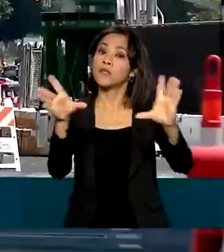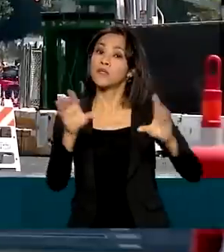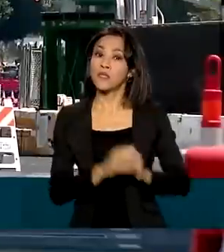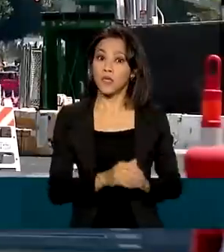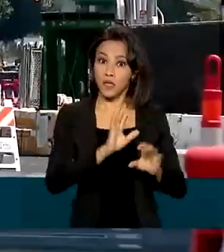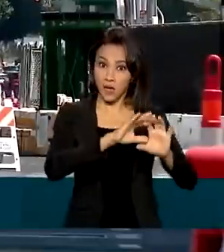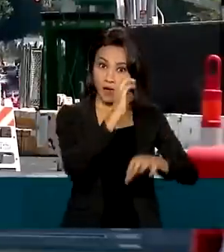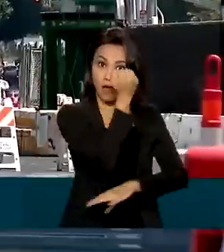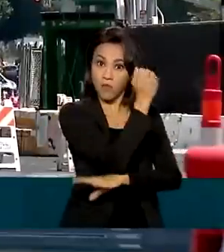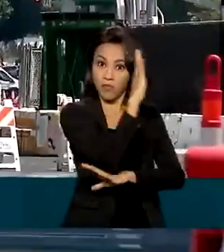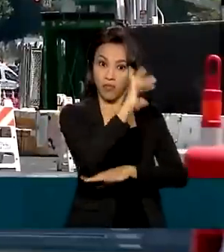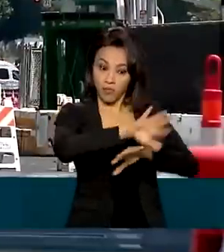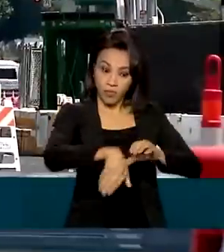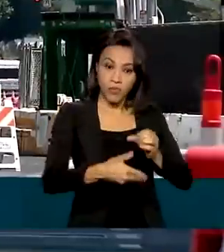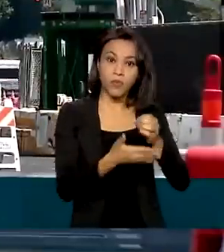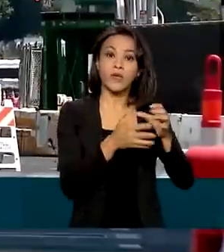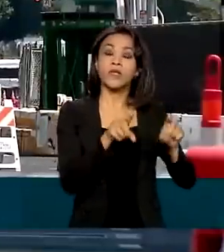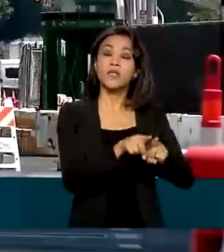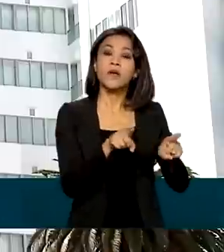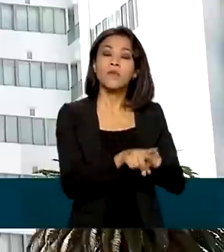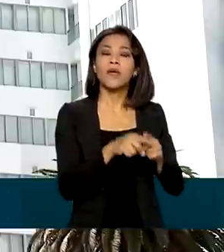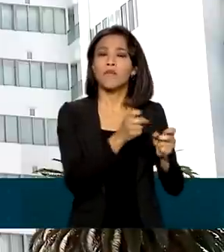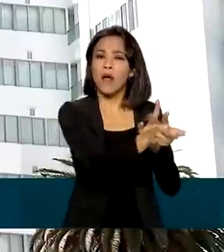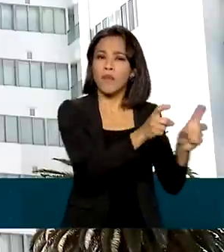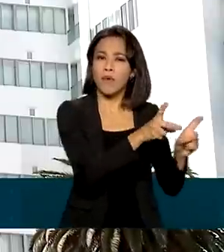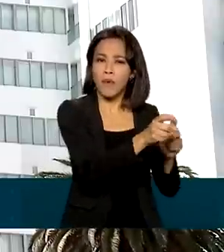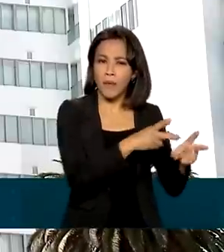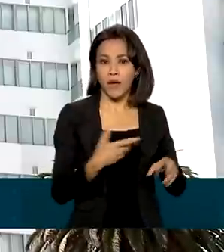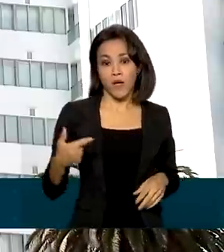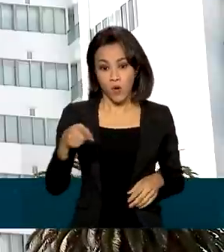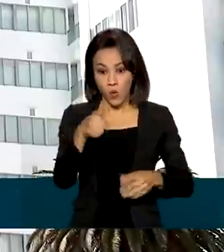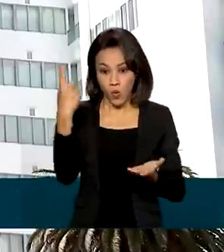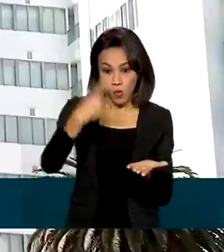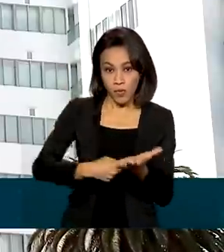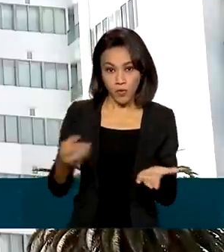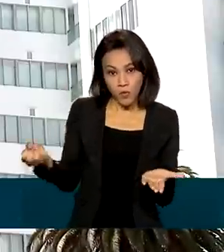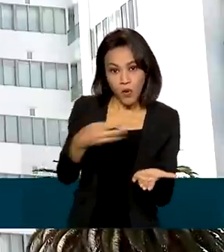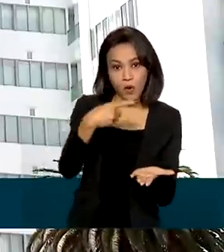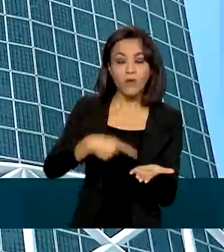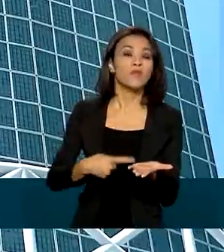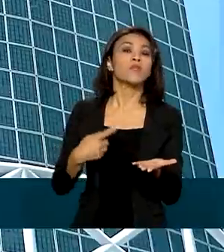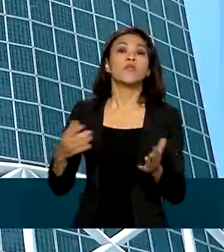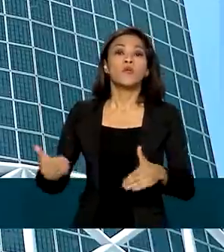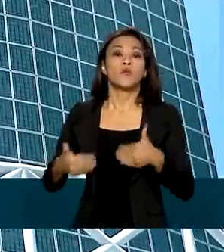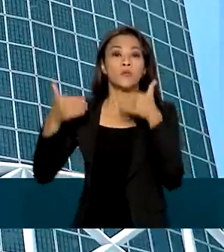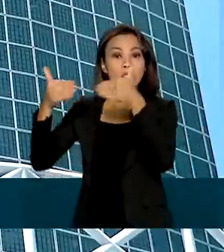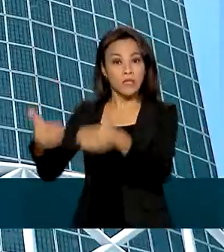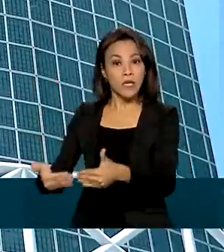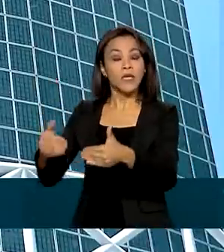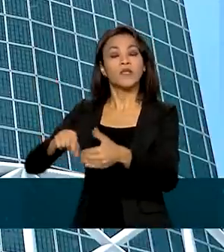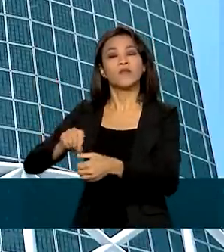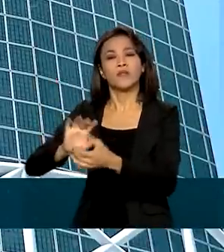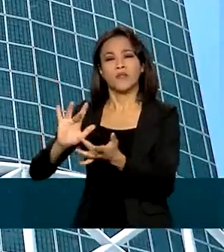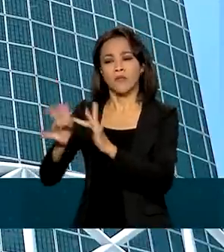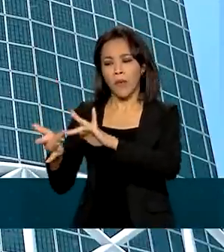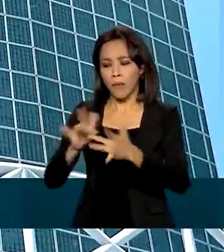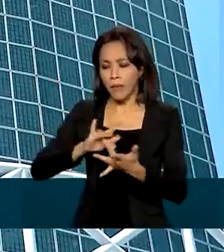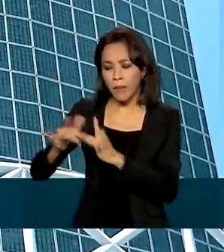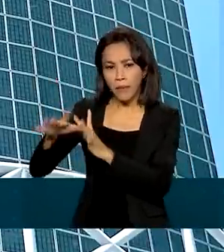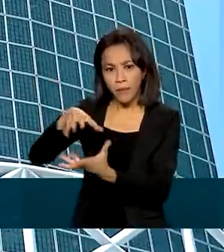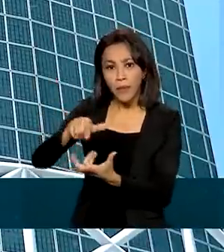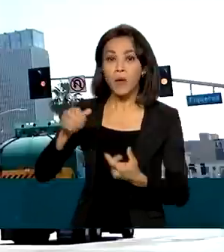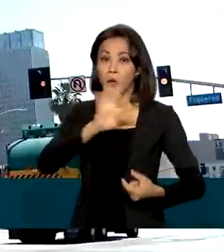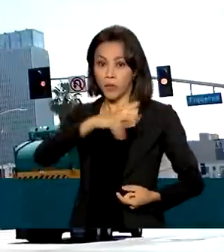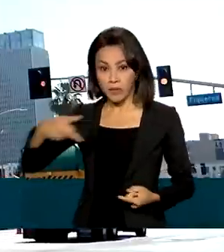Na agenda econômica, a expectativa é para novos acordos comerciais. Segundo o Ministério das Relações Exteriores, o presidente Jair Bolsonaro